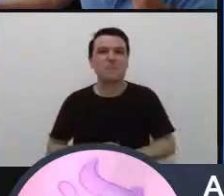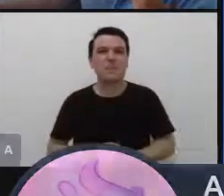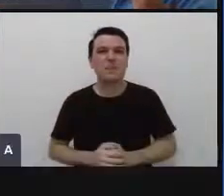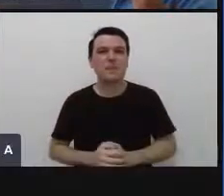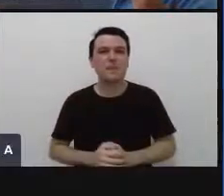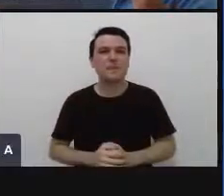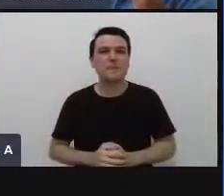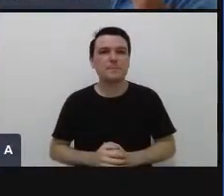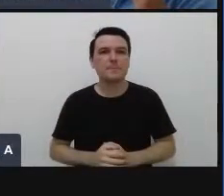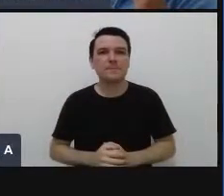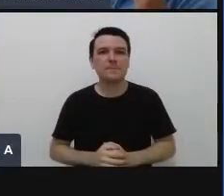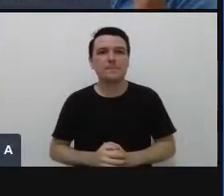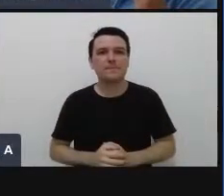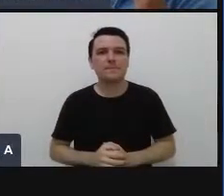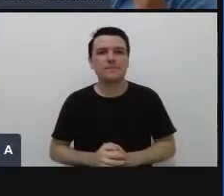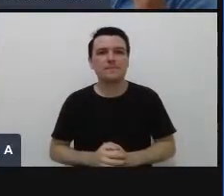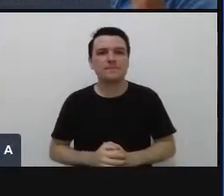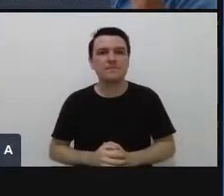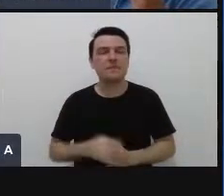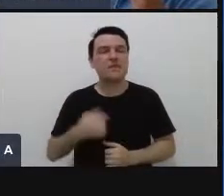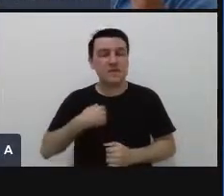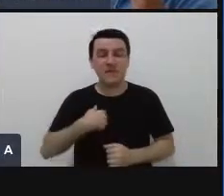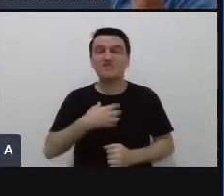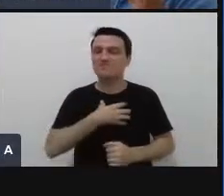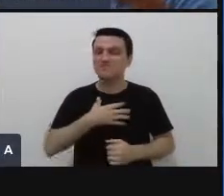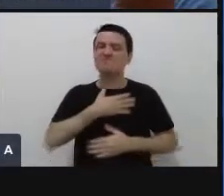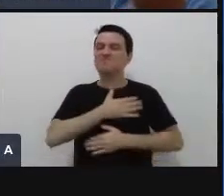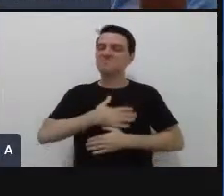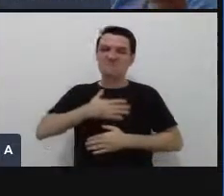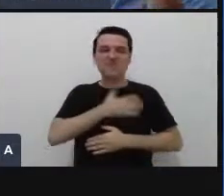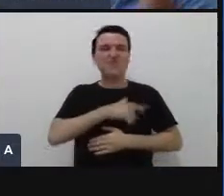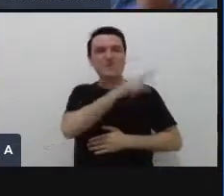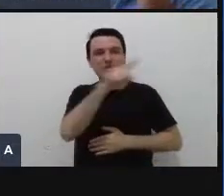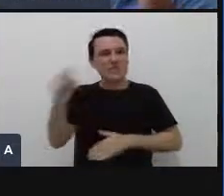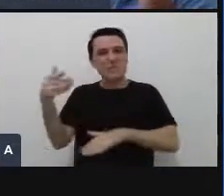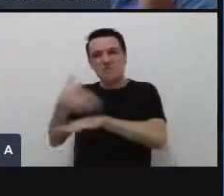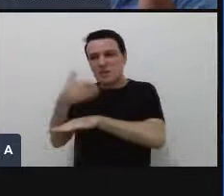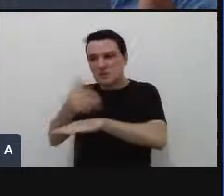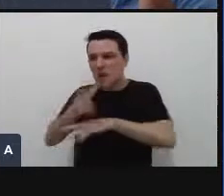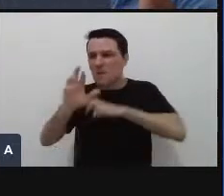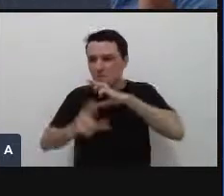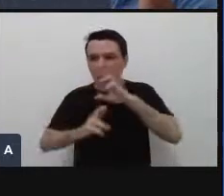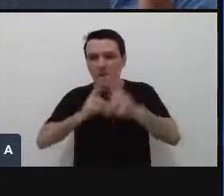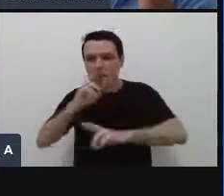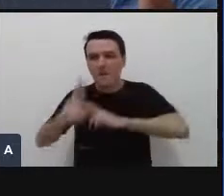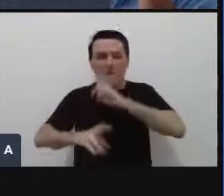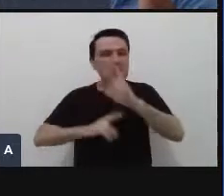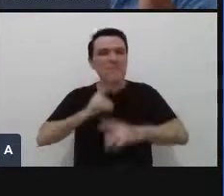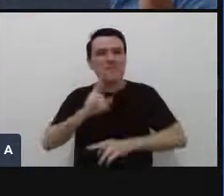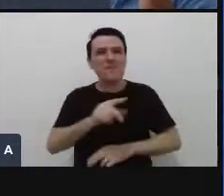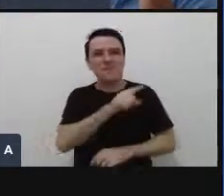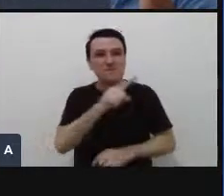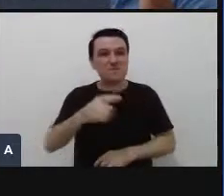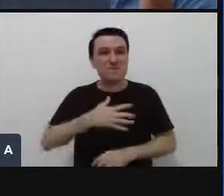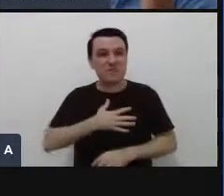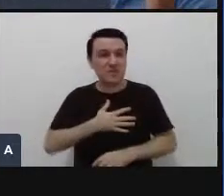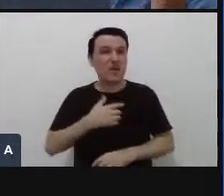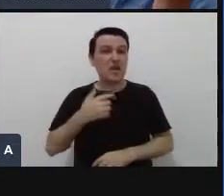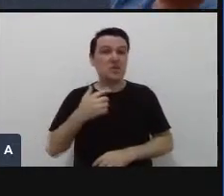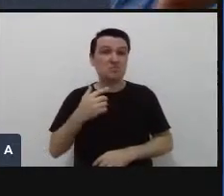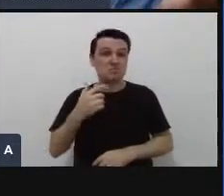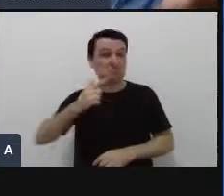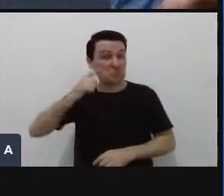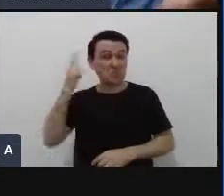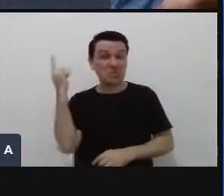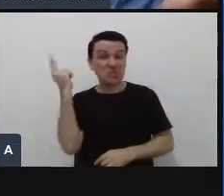gente estou muito satisfeito com a participação de vocês não sei o que vocês acharam mas eu acho que a gente conseguiu ver um